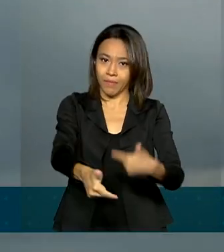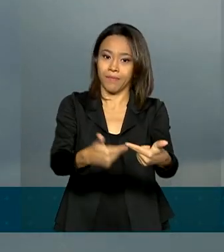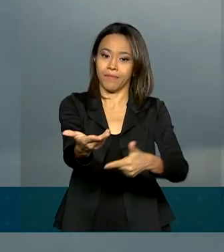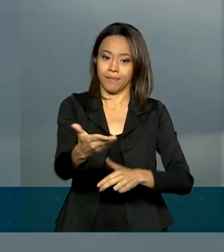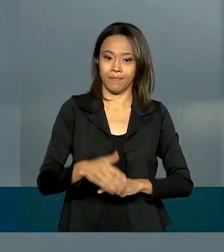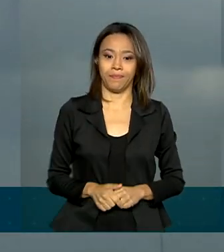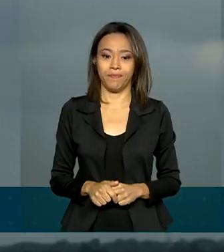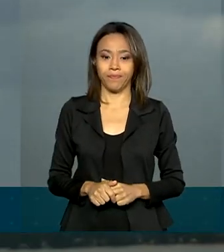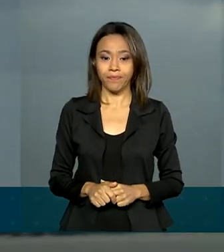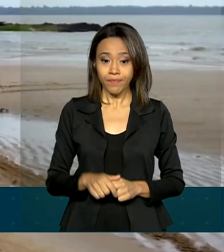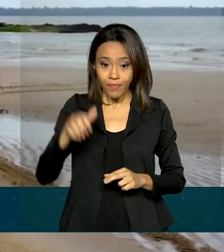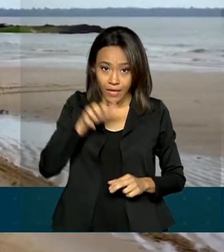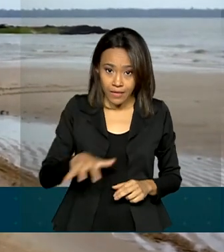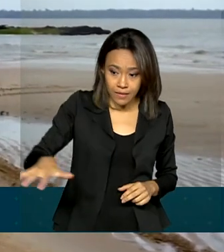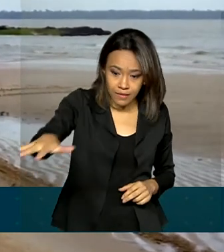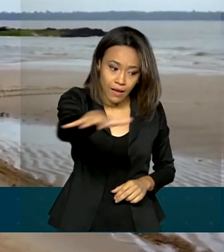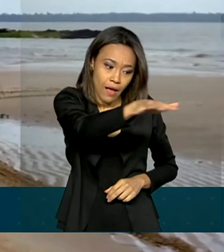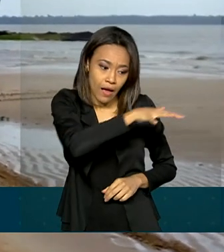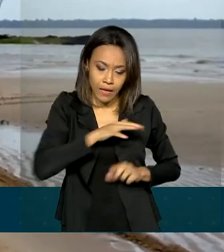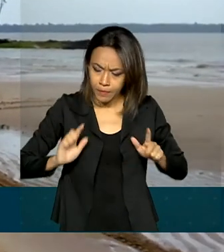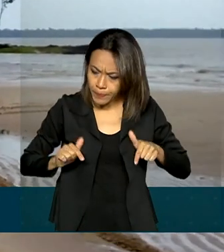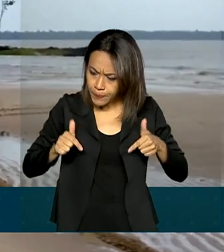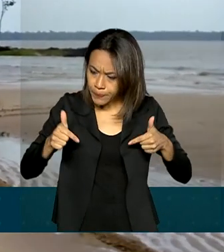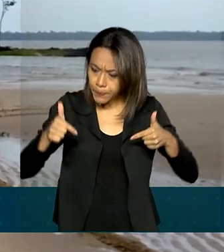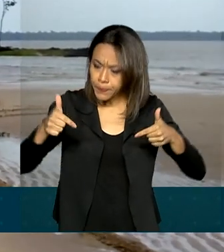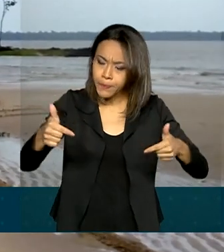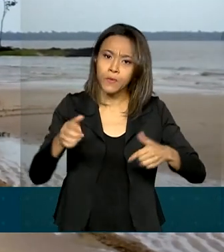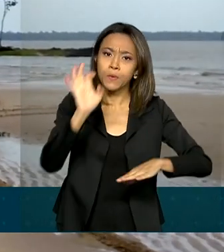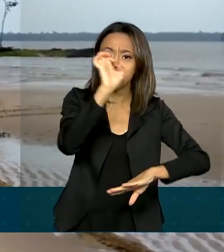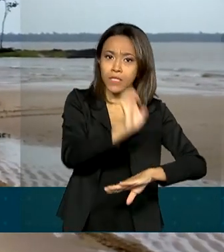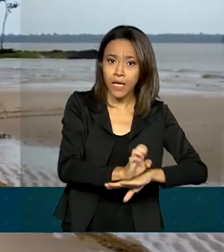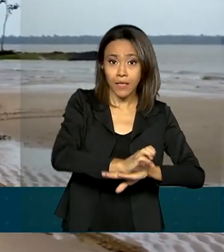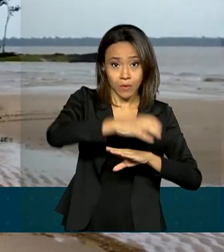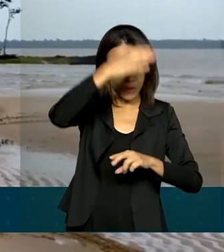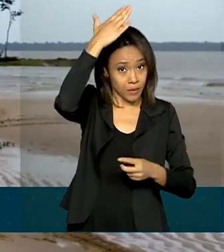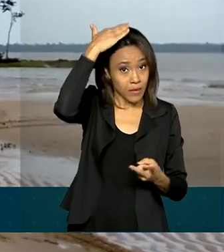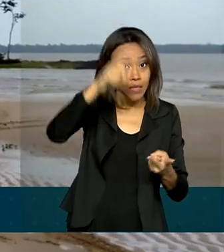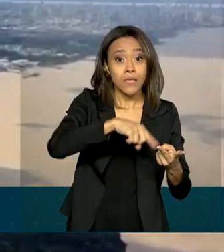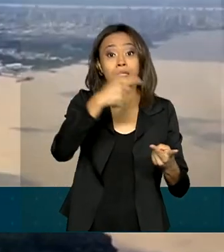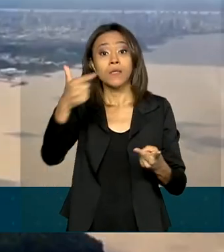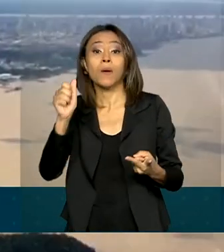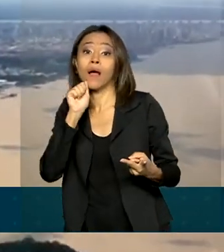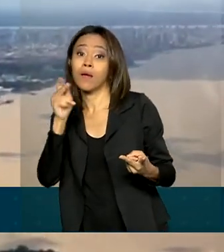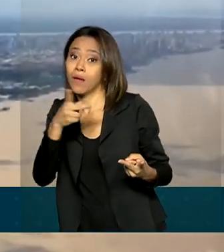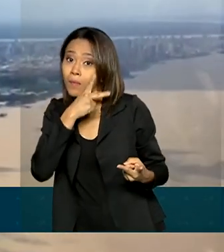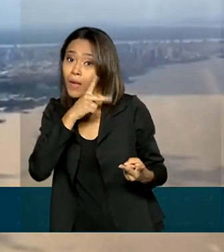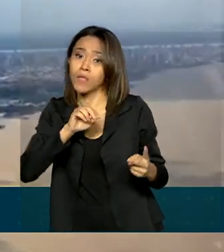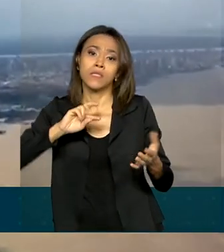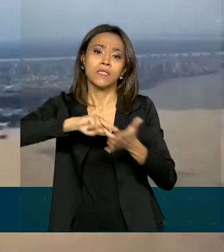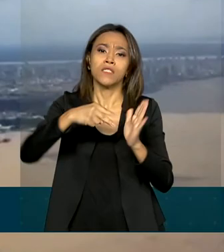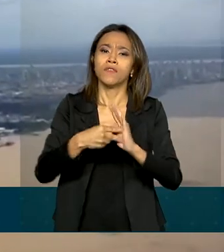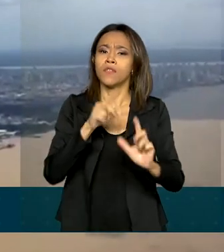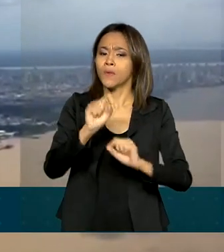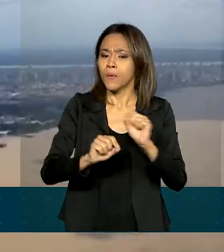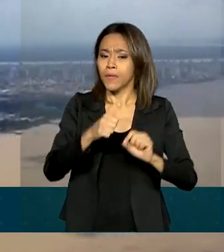A área de atuação entre o Pará e o Amapá equivale a 16% do território